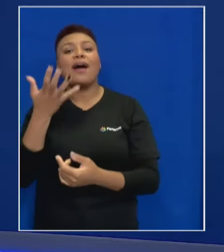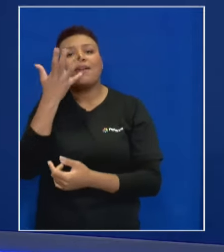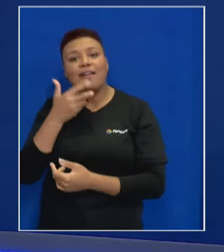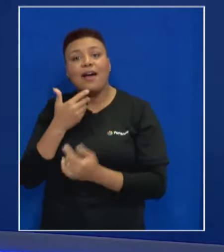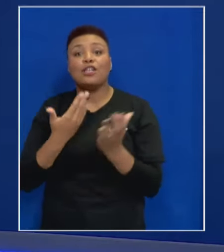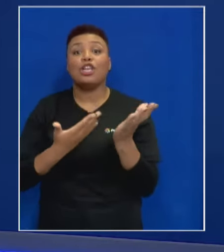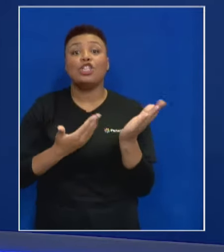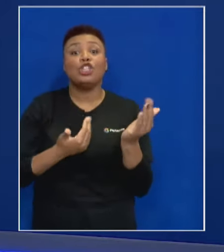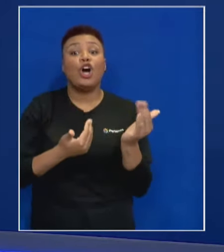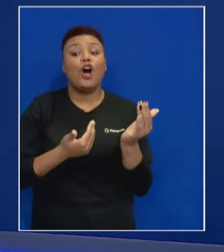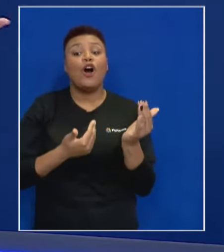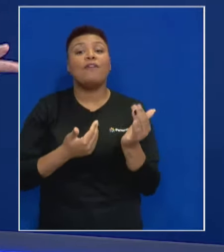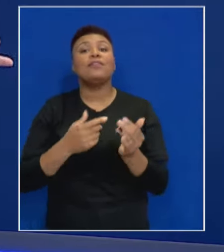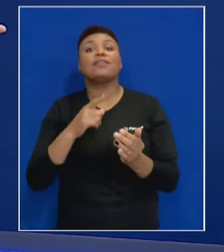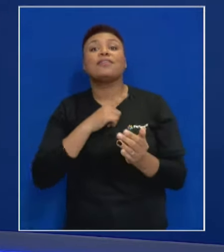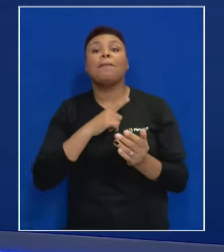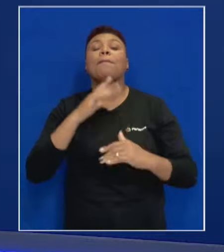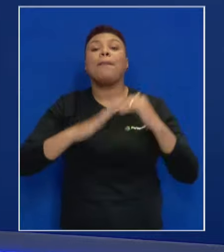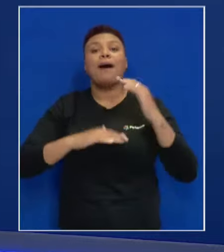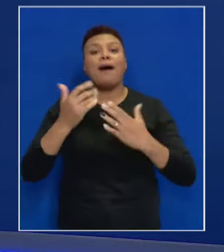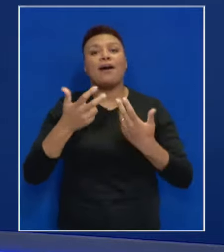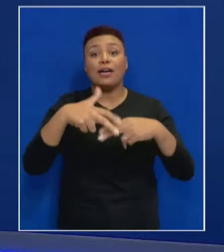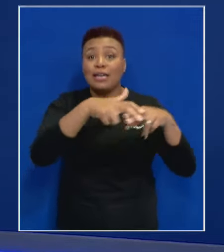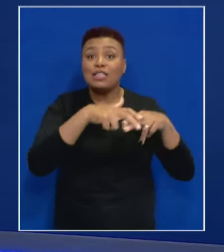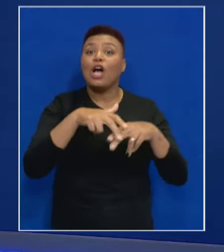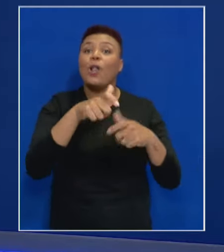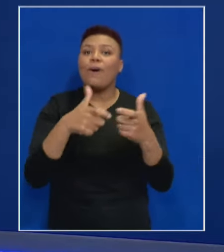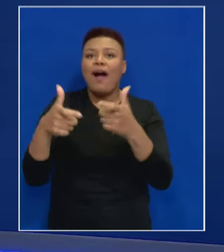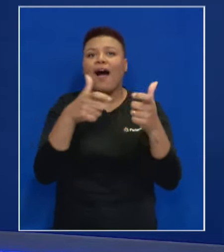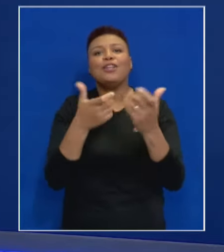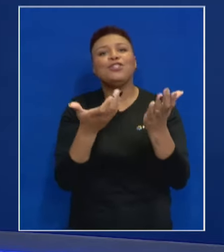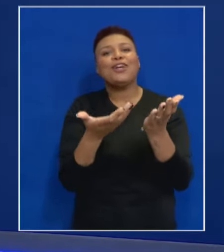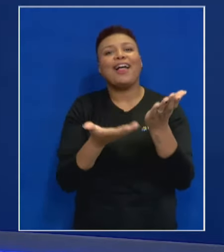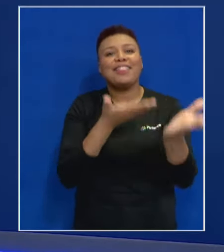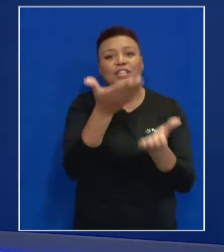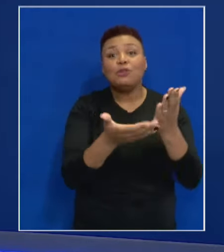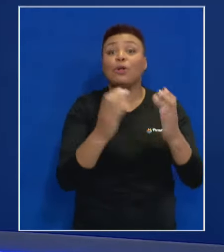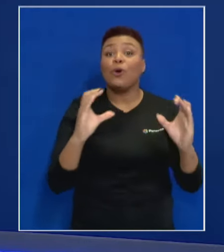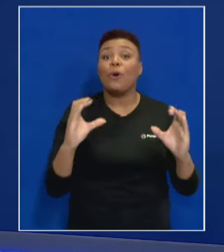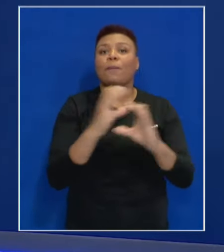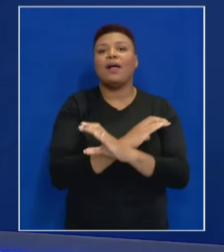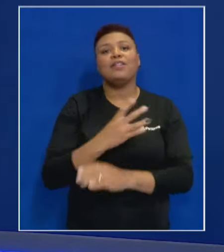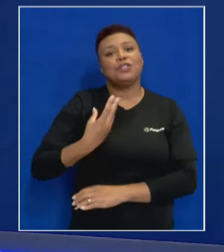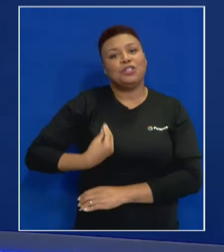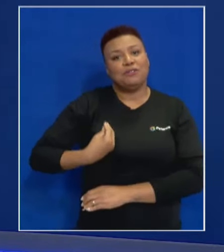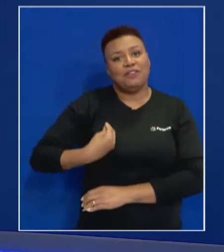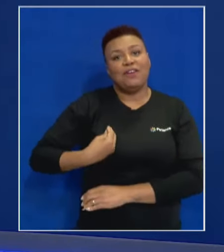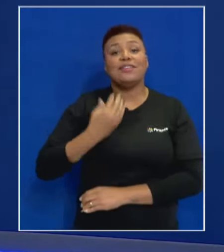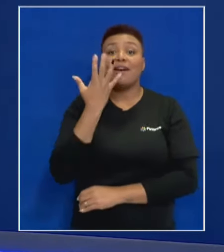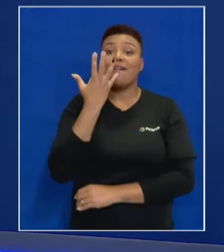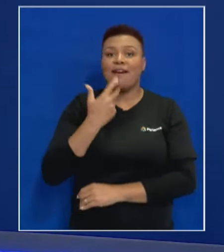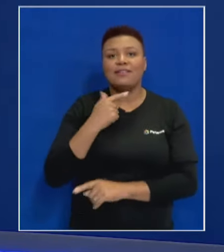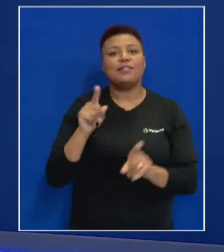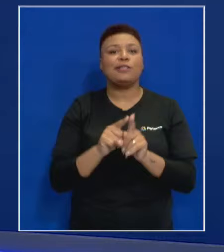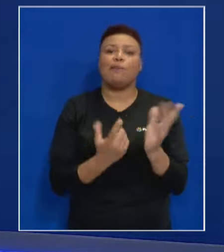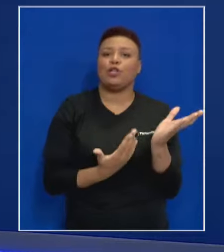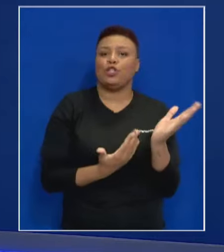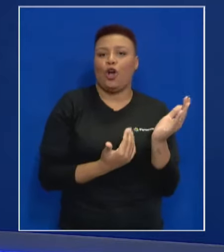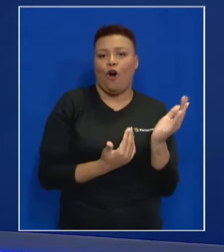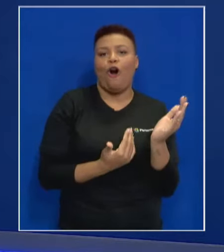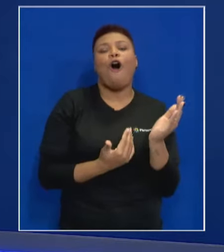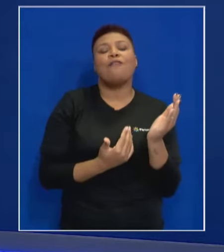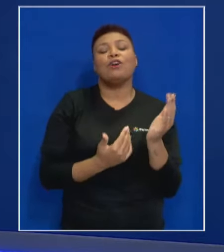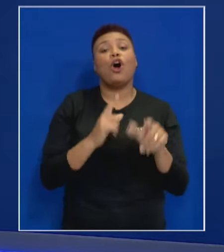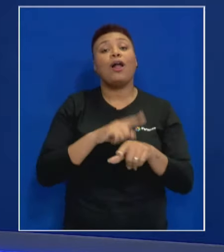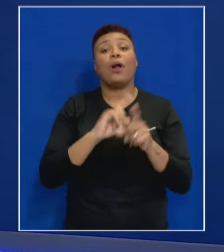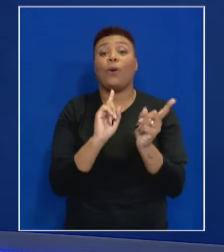cada jovem, fazendo com que as praças sejam lugares de atendimento integral e de vivência das crianças e dos jovens no